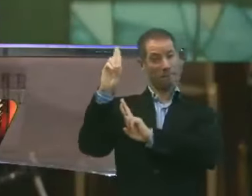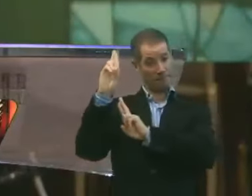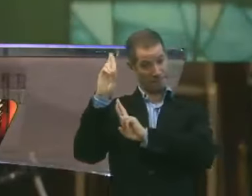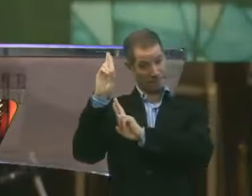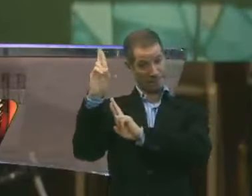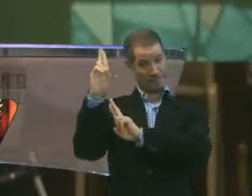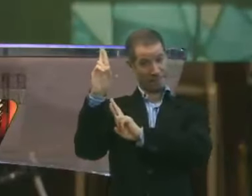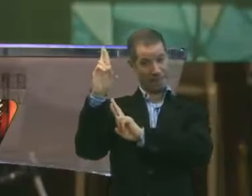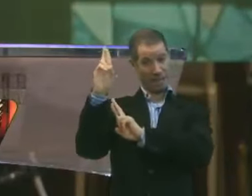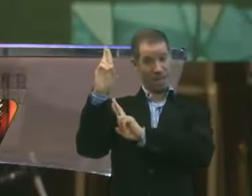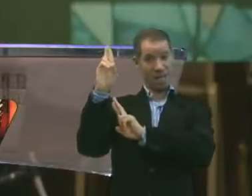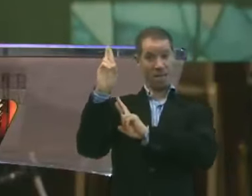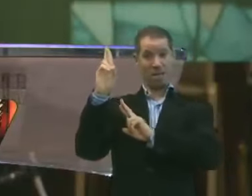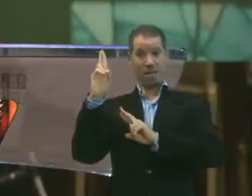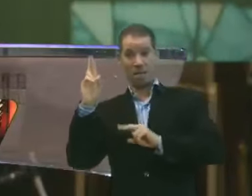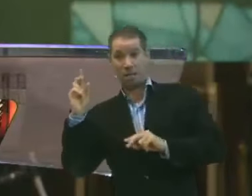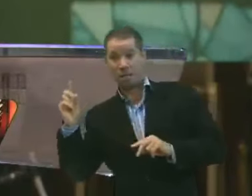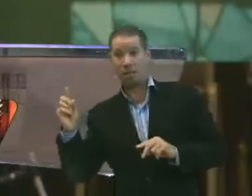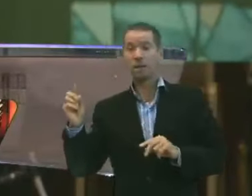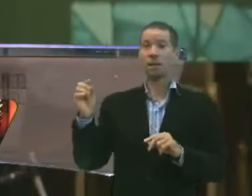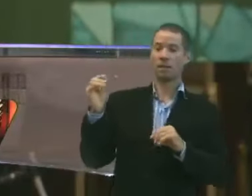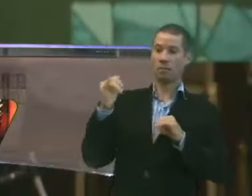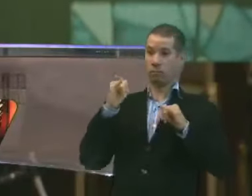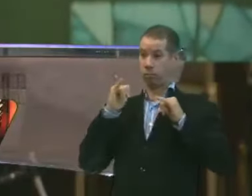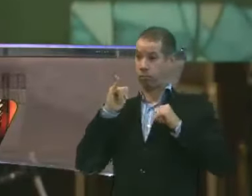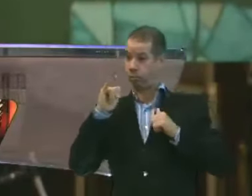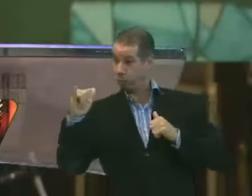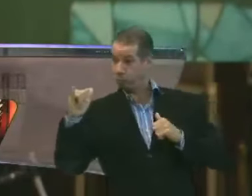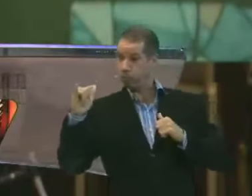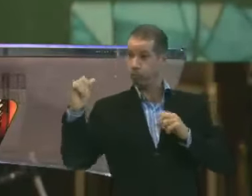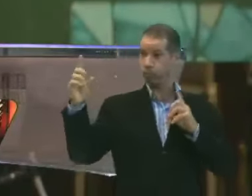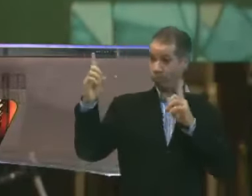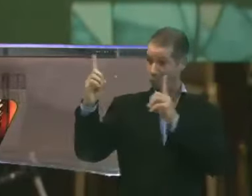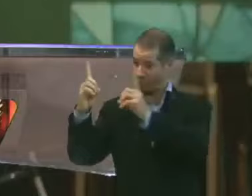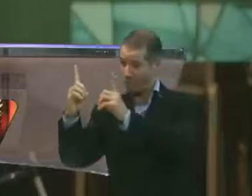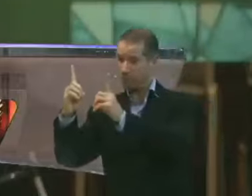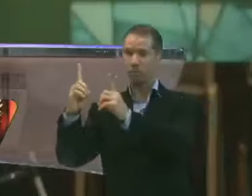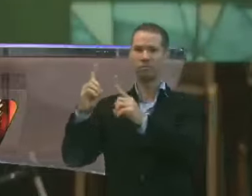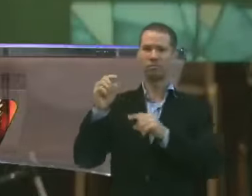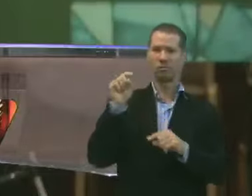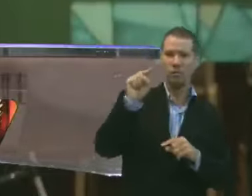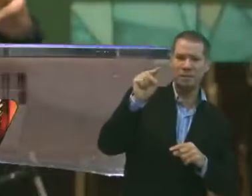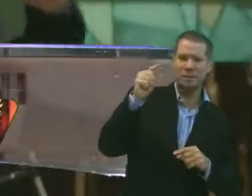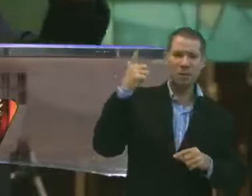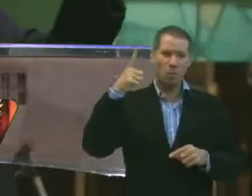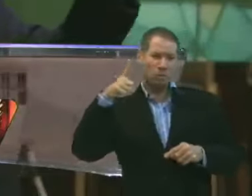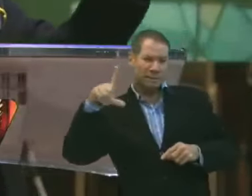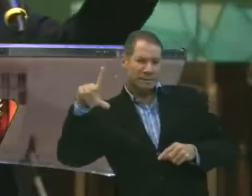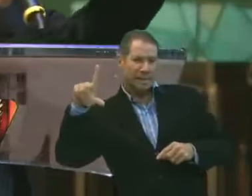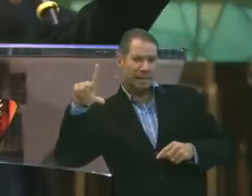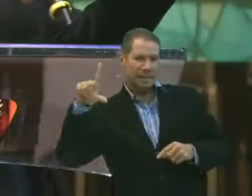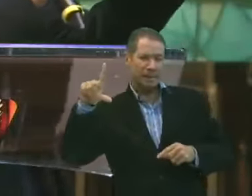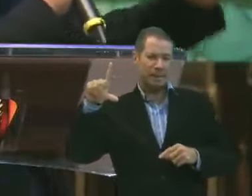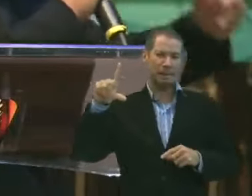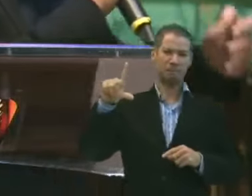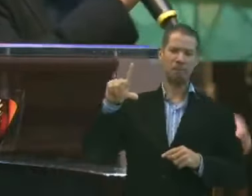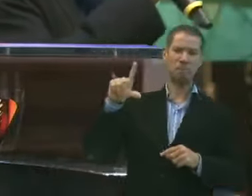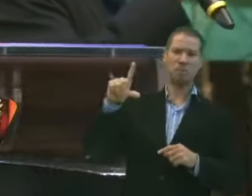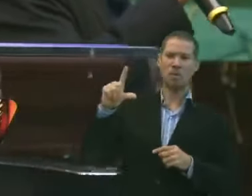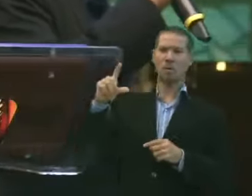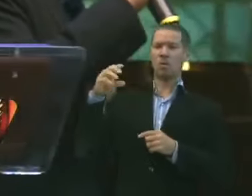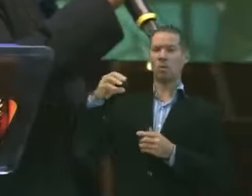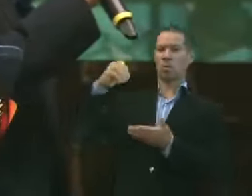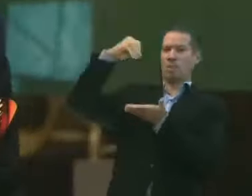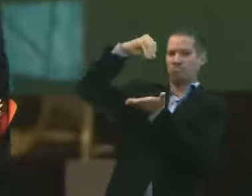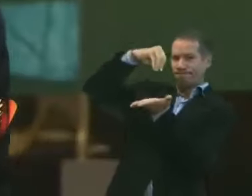que salta aos ouvidos dos discípulos. Eu não sei se você consegue se colocar